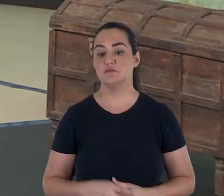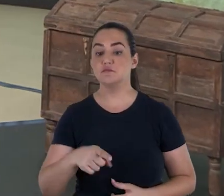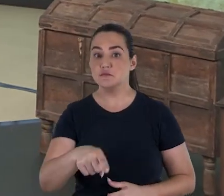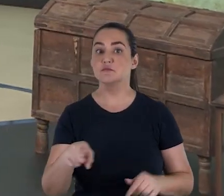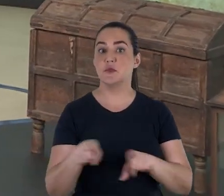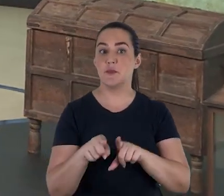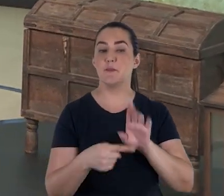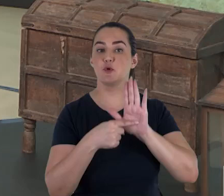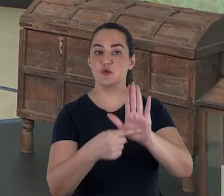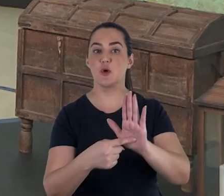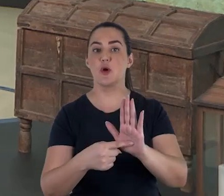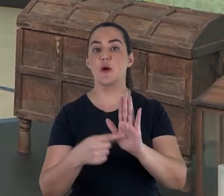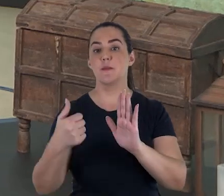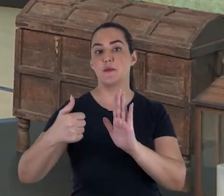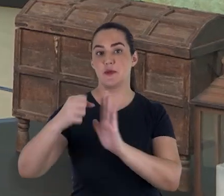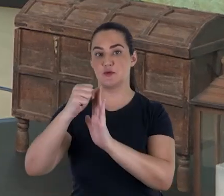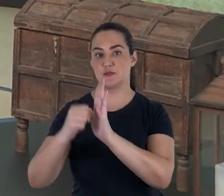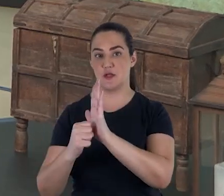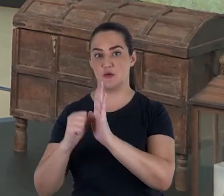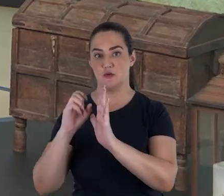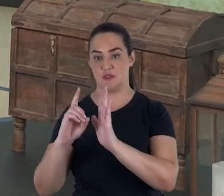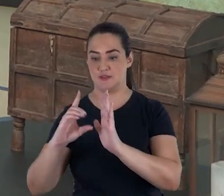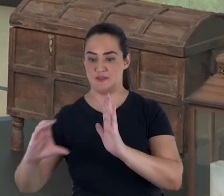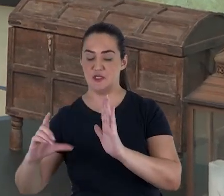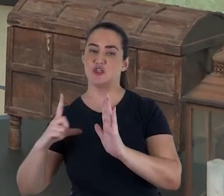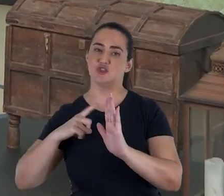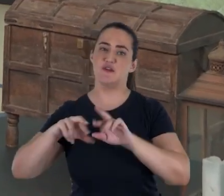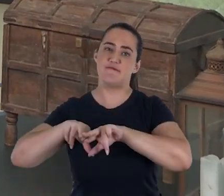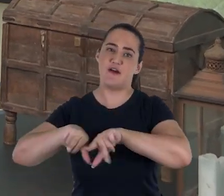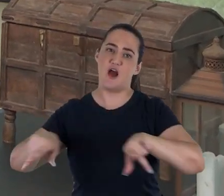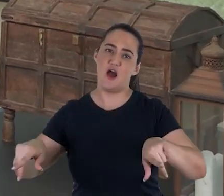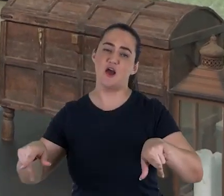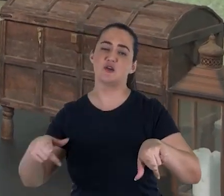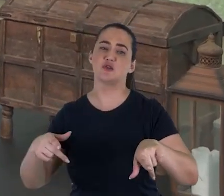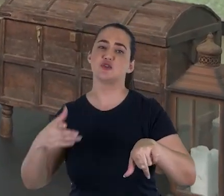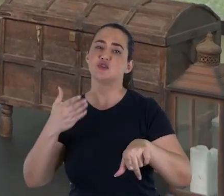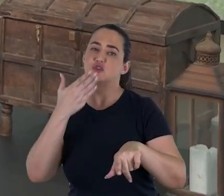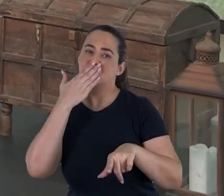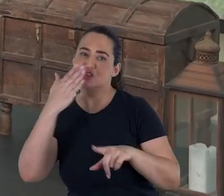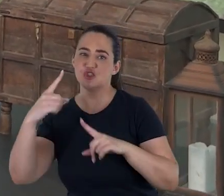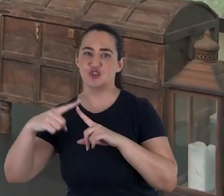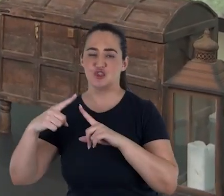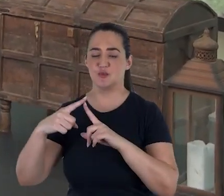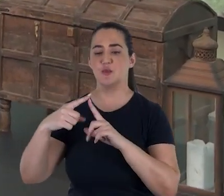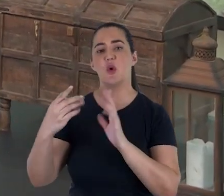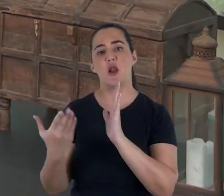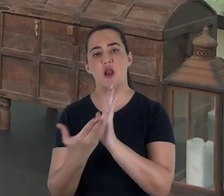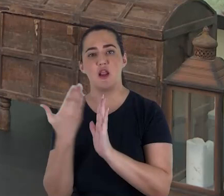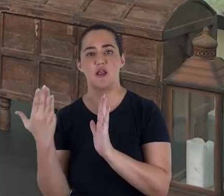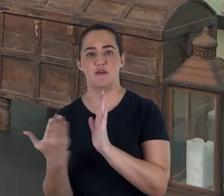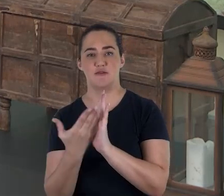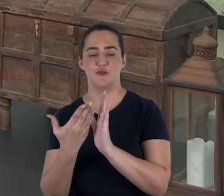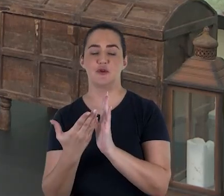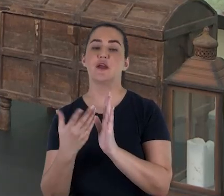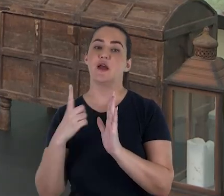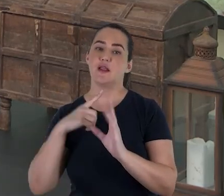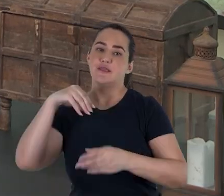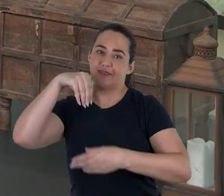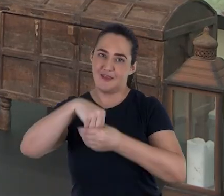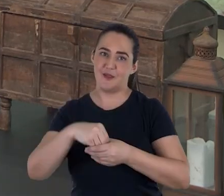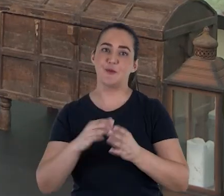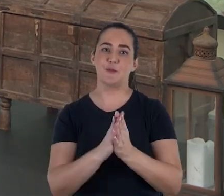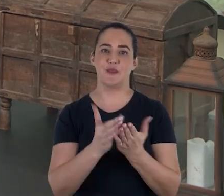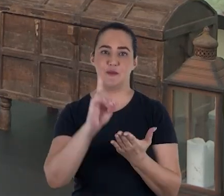primeiro século a.C. havia diferentes versões de livros que se tornariam parte do que hoje chamamos de cânon